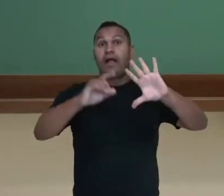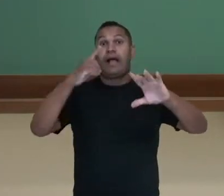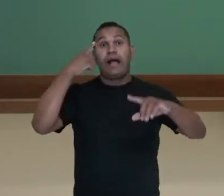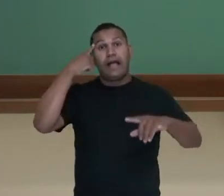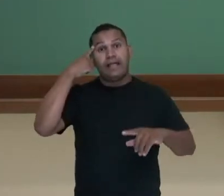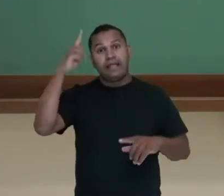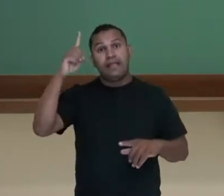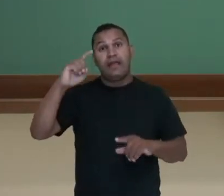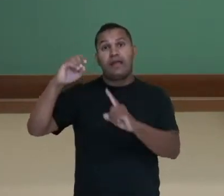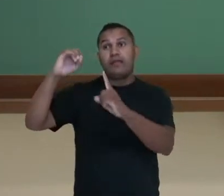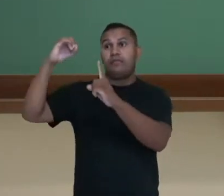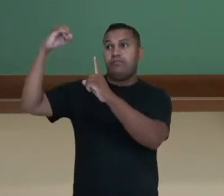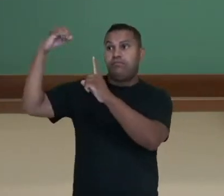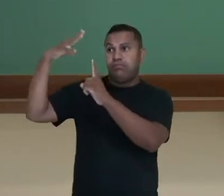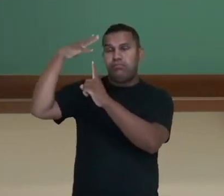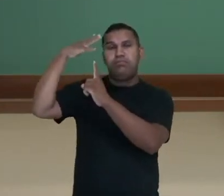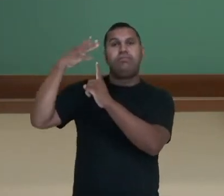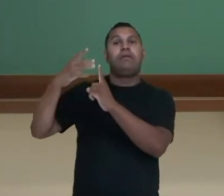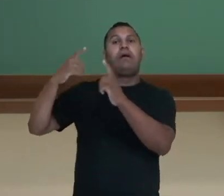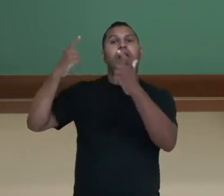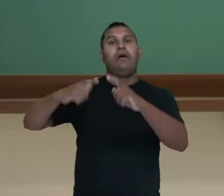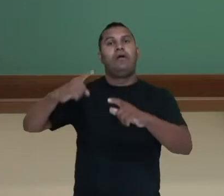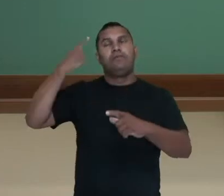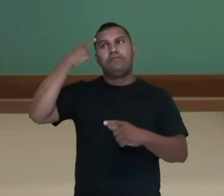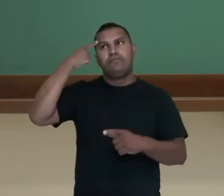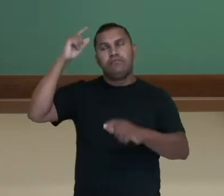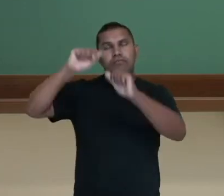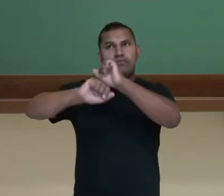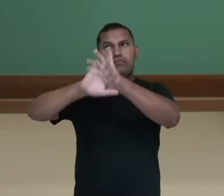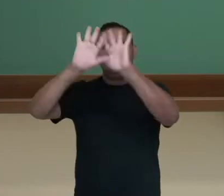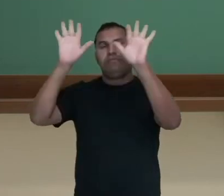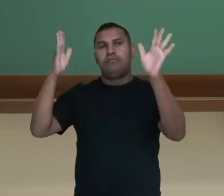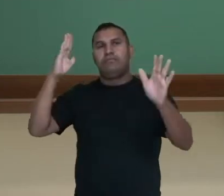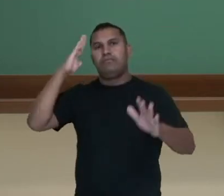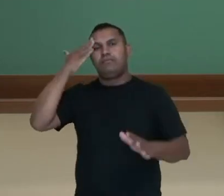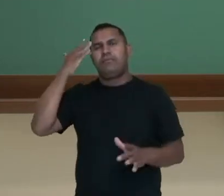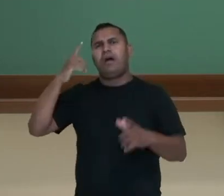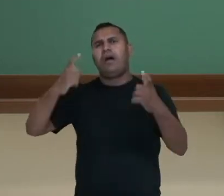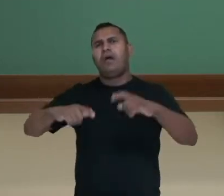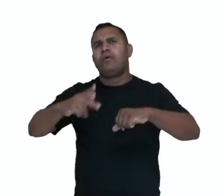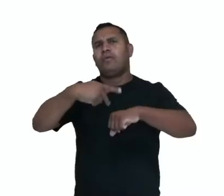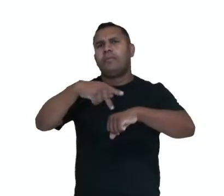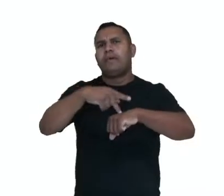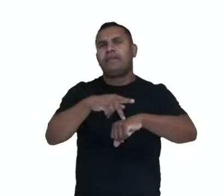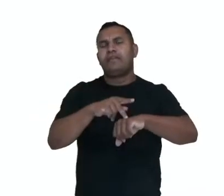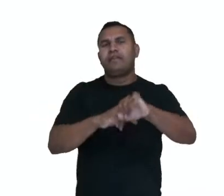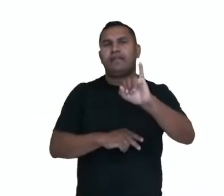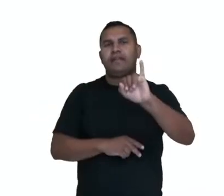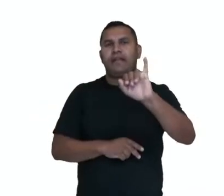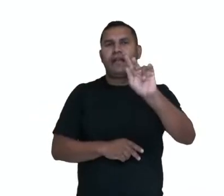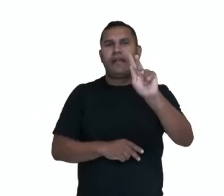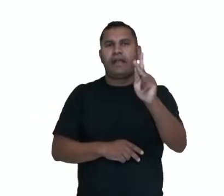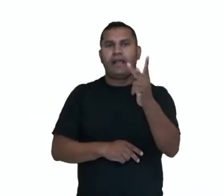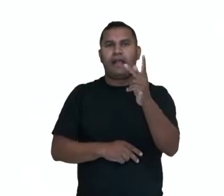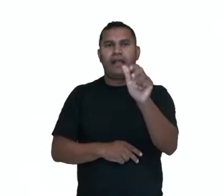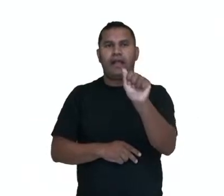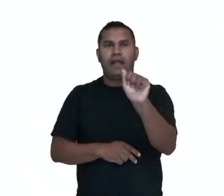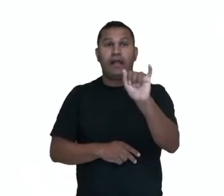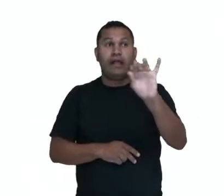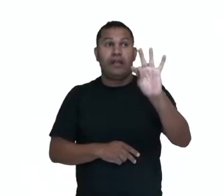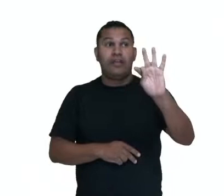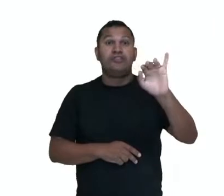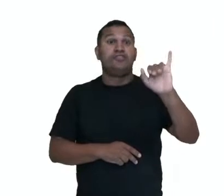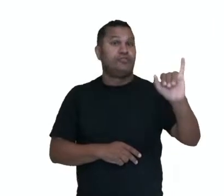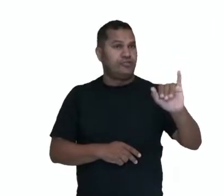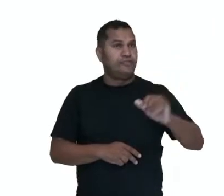América, a Revolução Haitiana. Então, a imagem aqui apresentada, ela mostra para a gente,